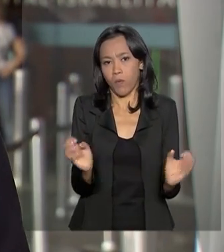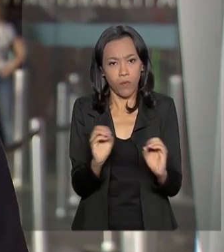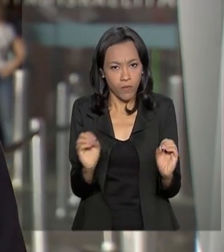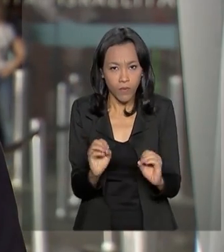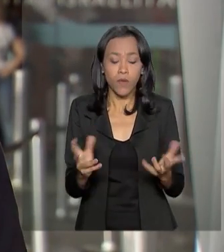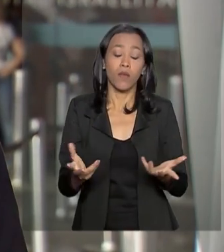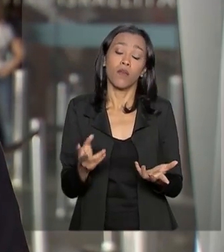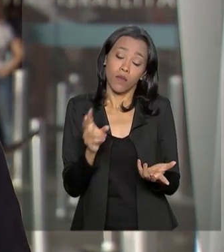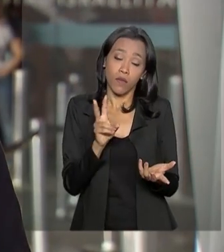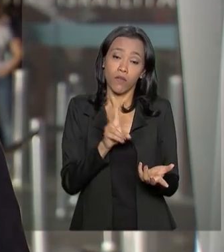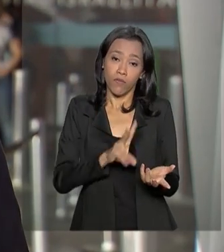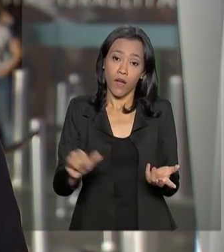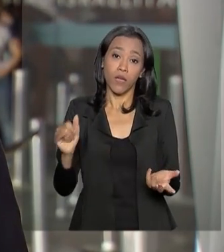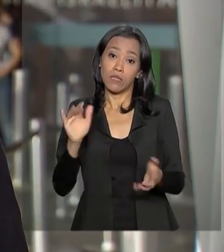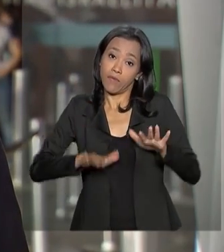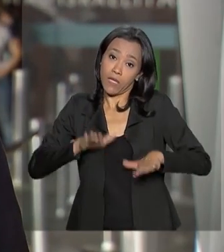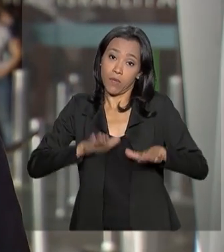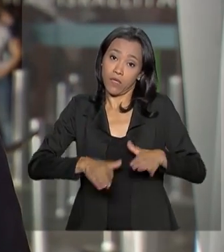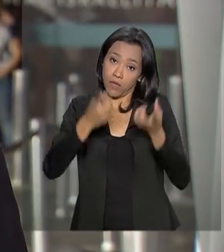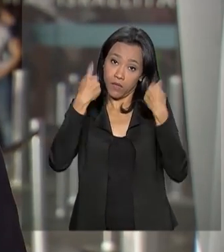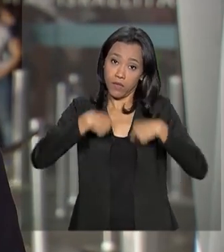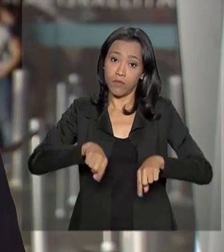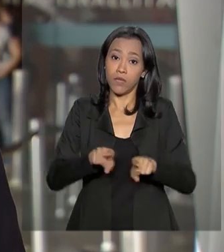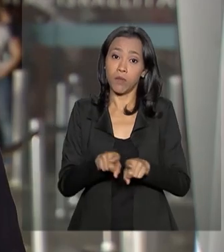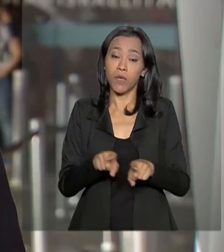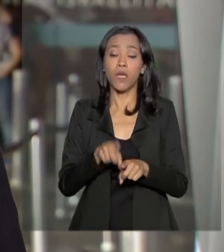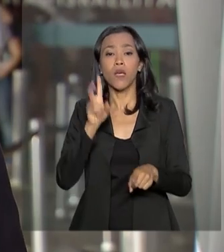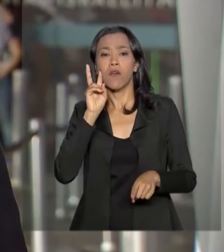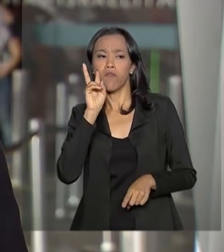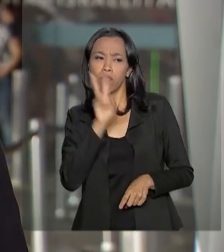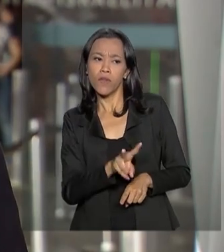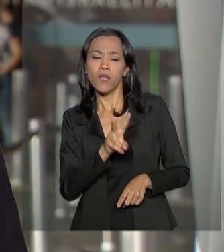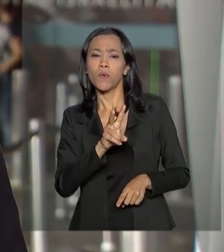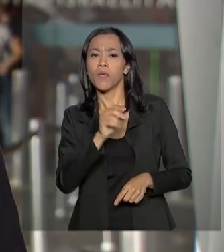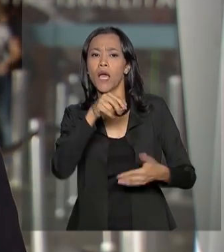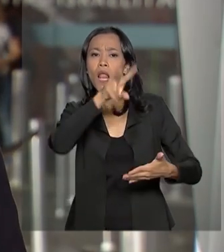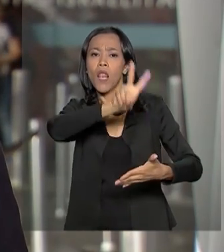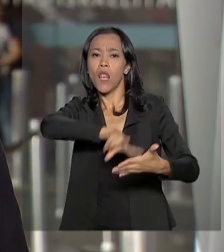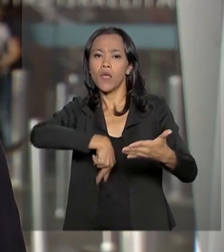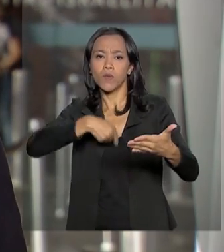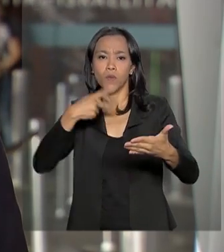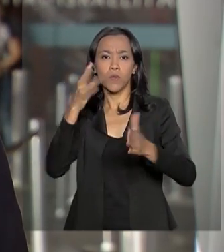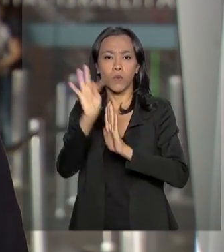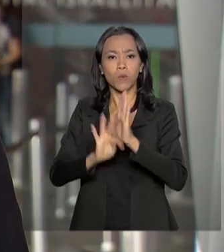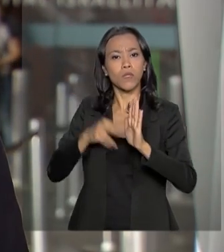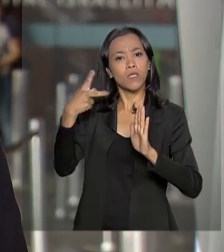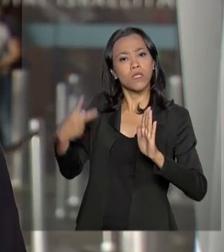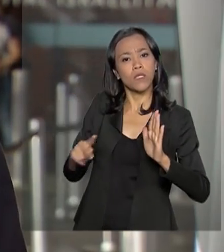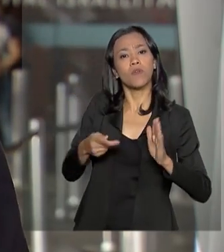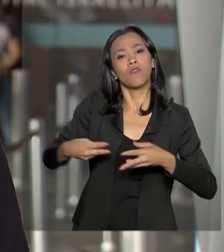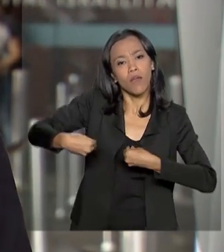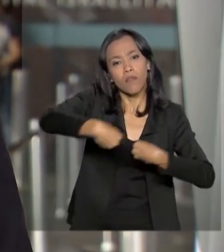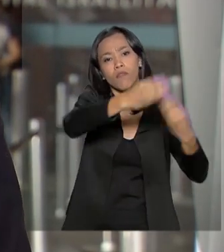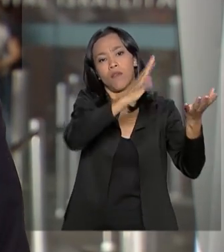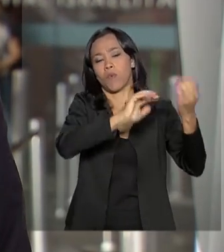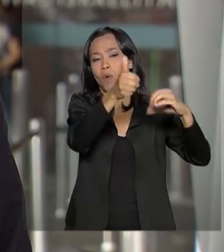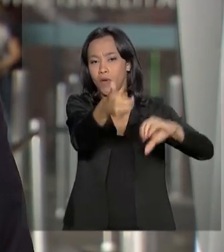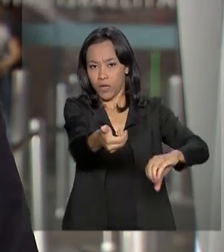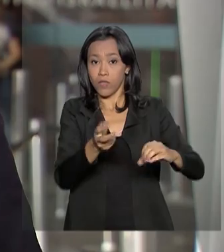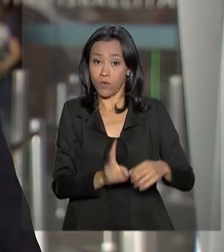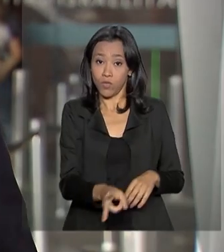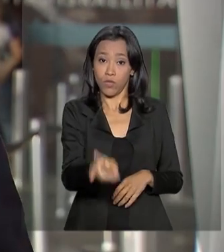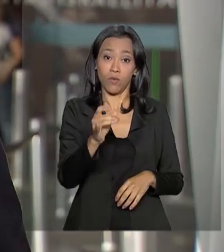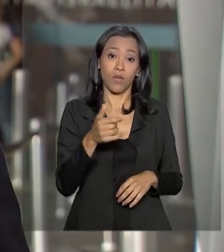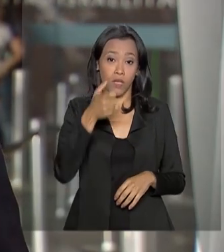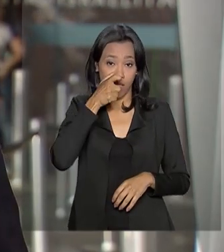acompanhar aí, dependendo da evolução clínica, a leitura da carta que enviará ao Congresso Nacional. Continue